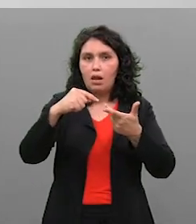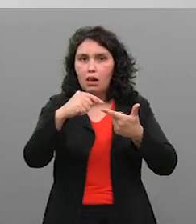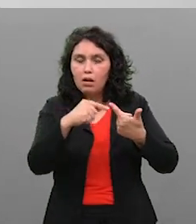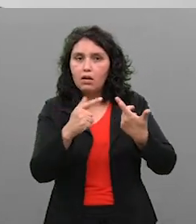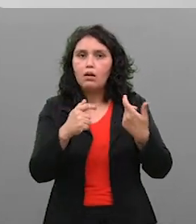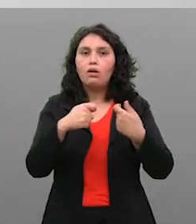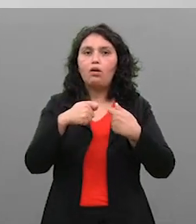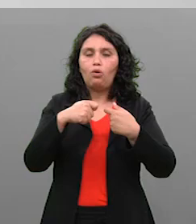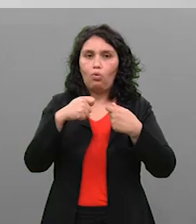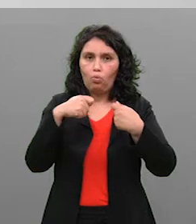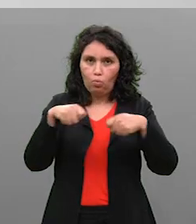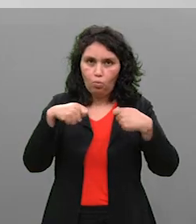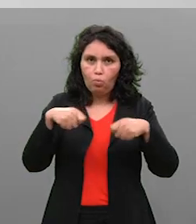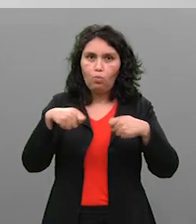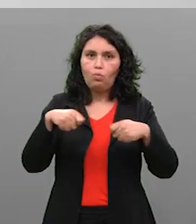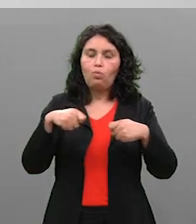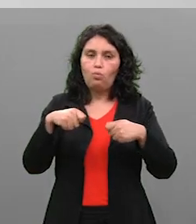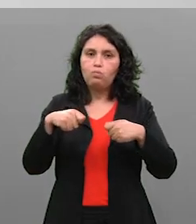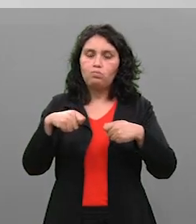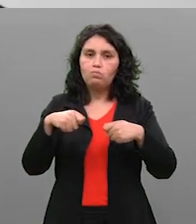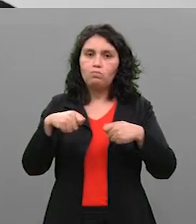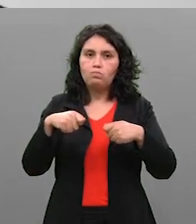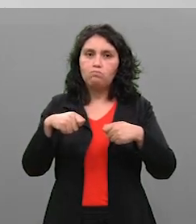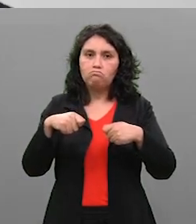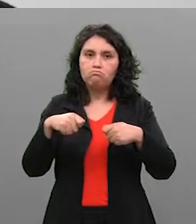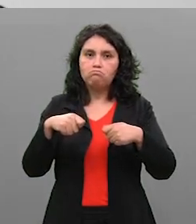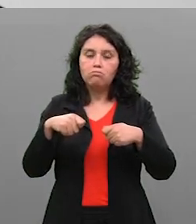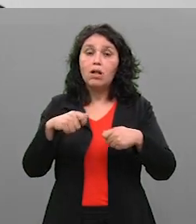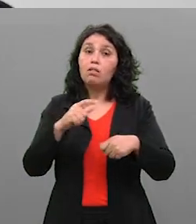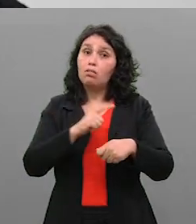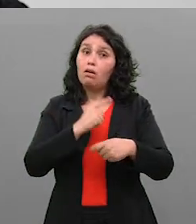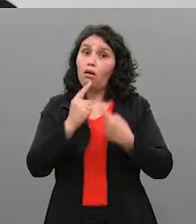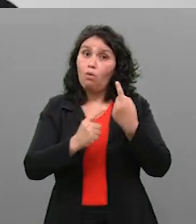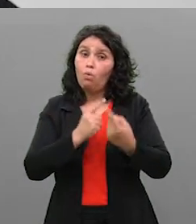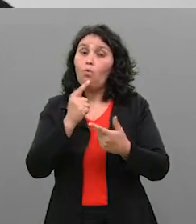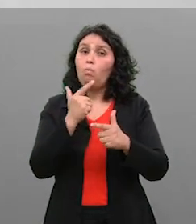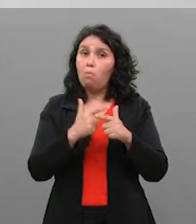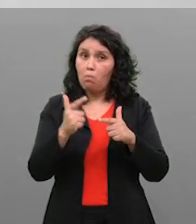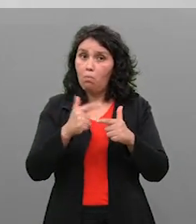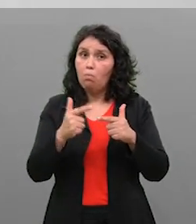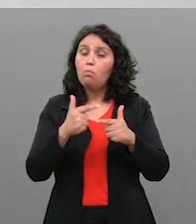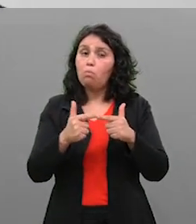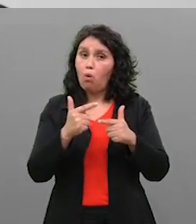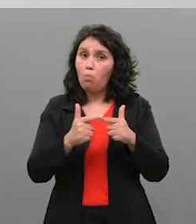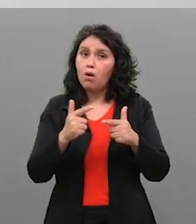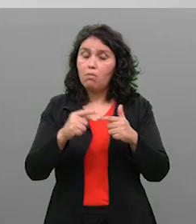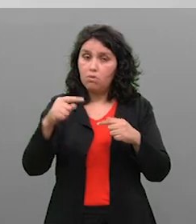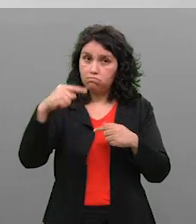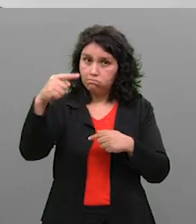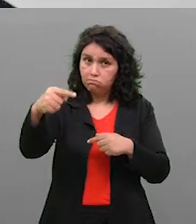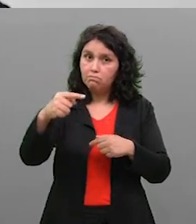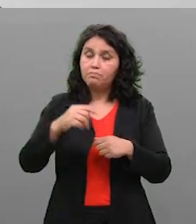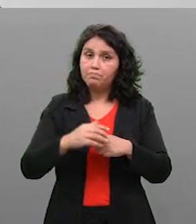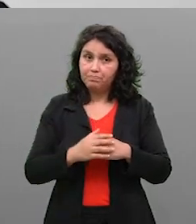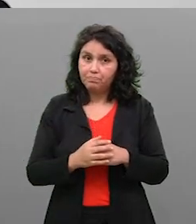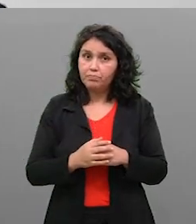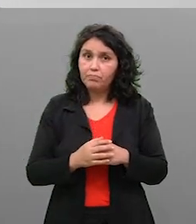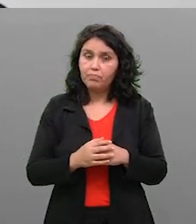fala só de pilidifenol aqui. Todos os procedimentos estéticos têm complicações. Claro que isso não é uma coisa que tu encontre com